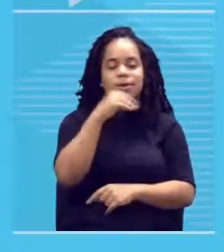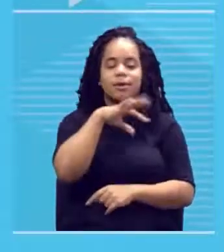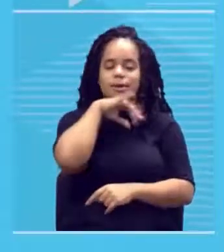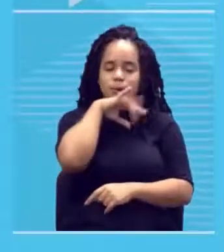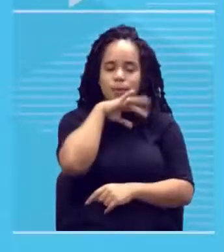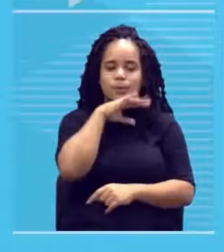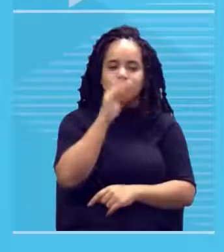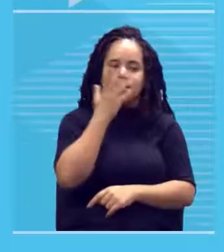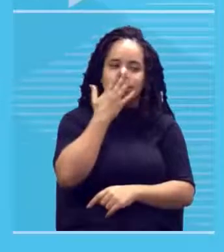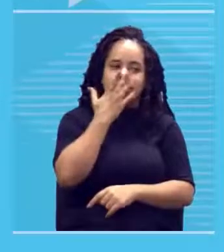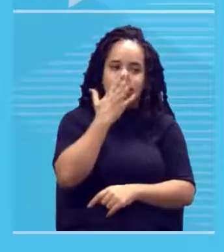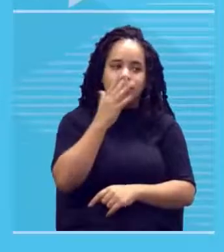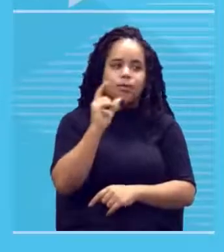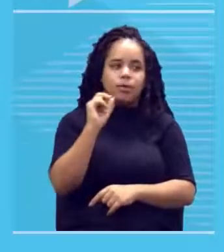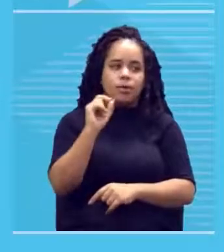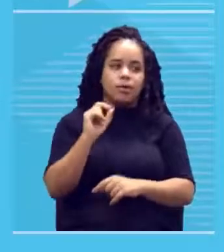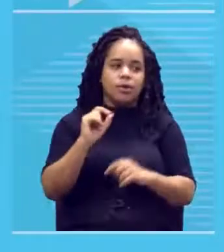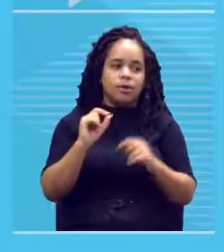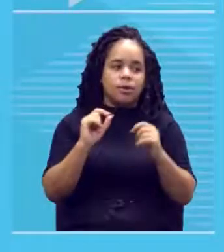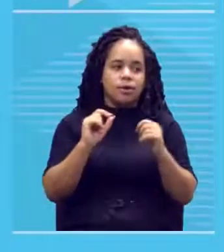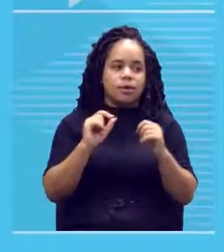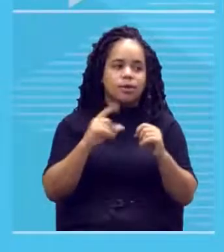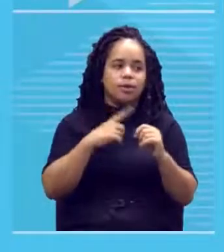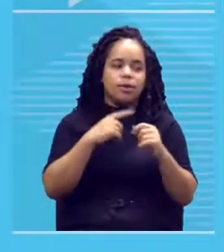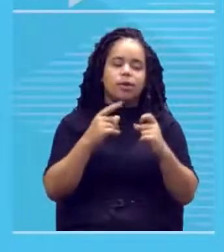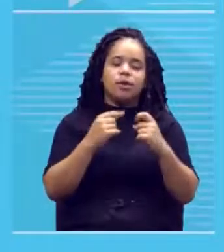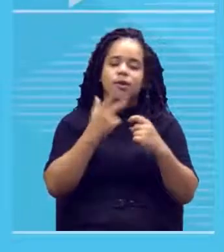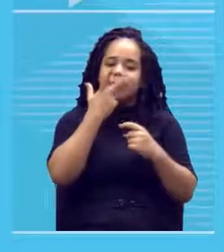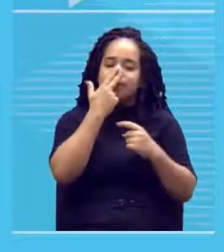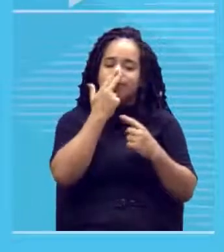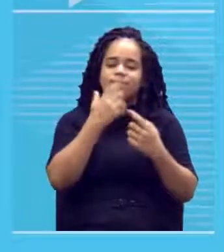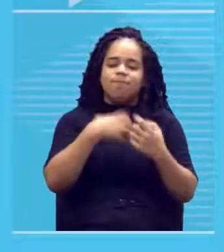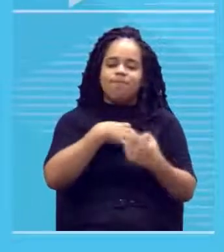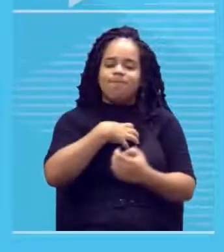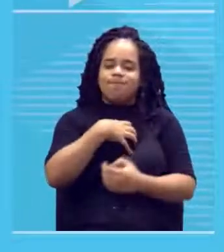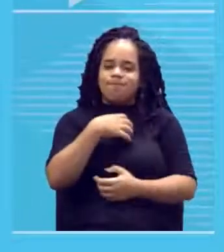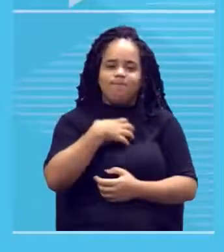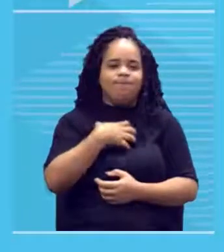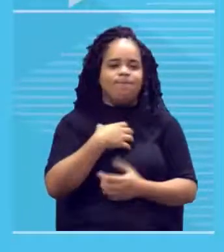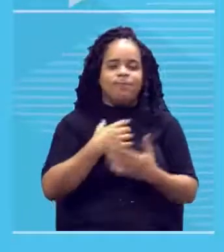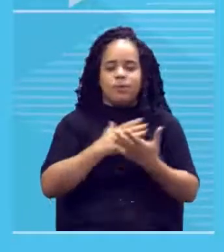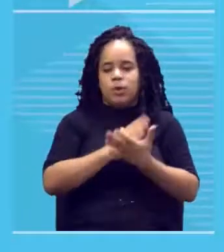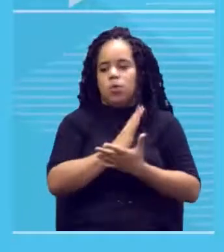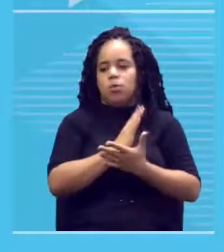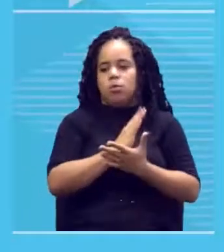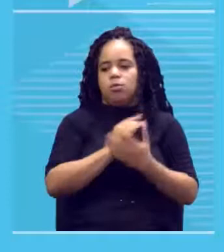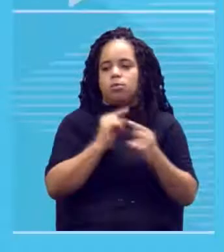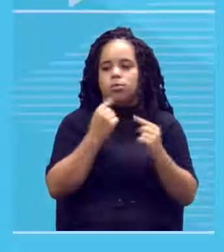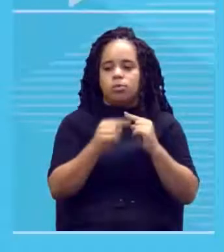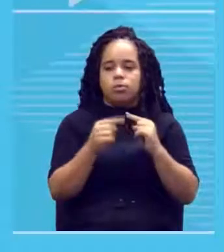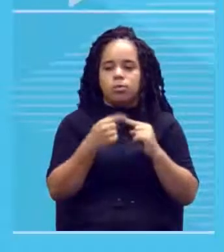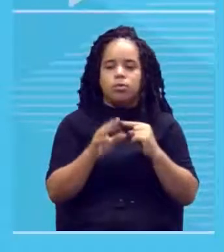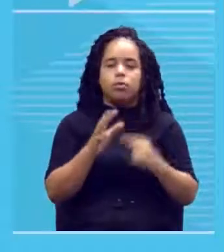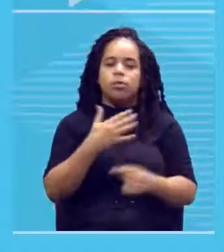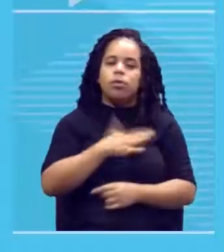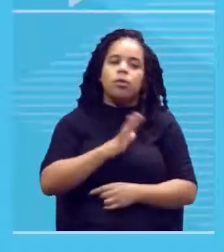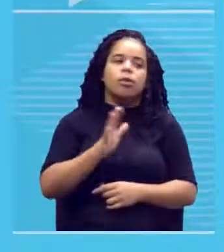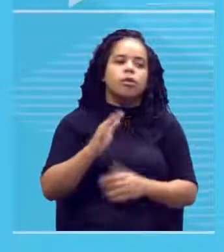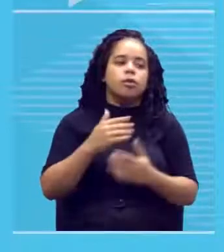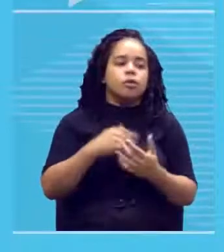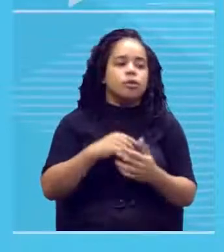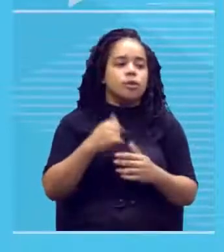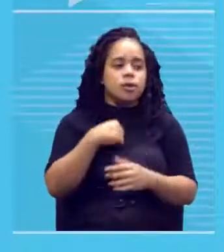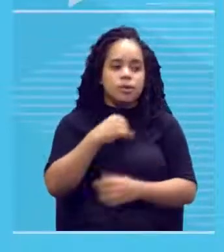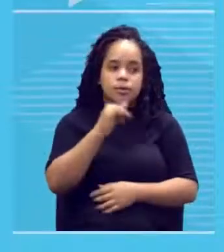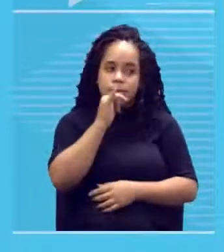e aí ela passa a ter um distanciamento daquelas tonalidades. Eu, por exemplo, acho muito